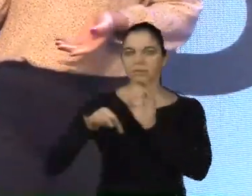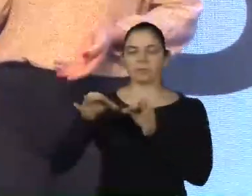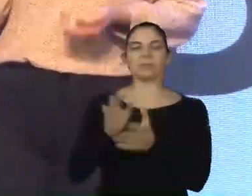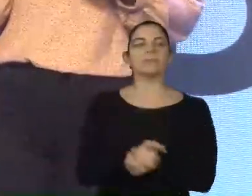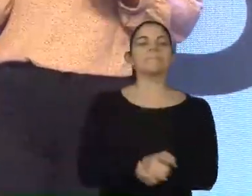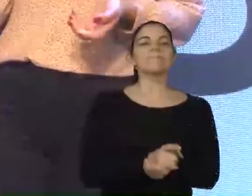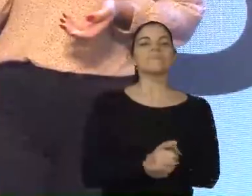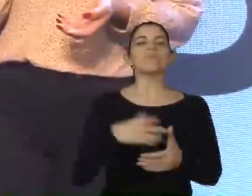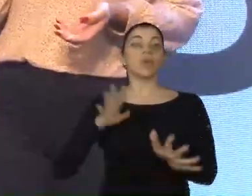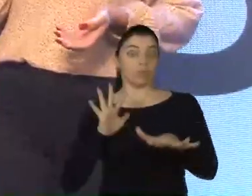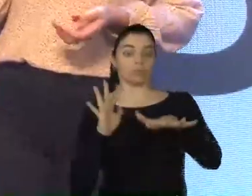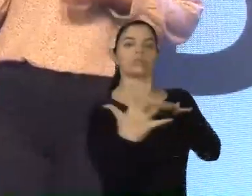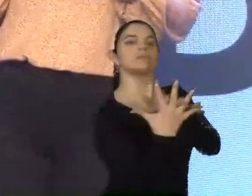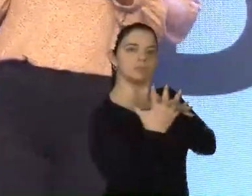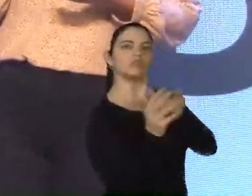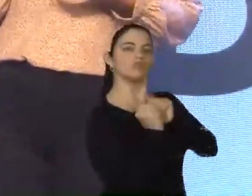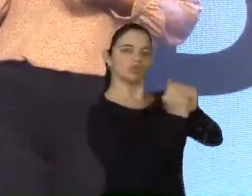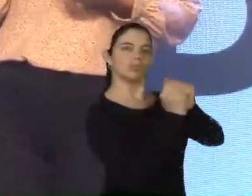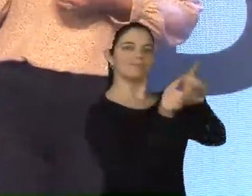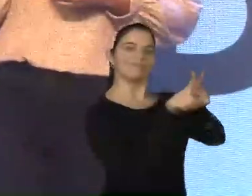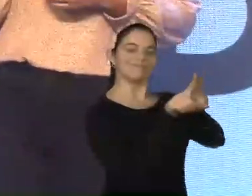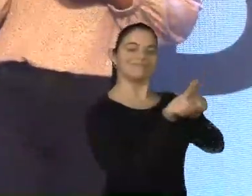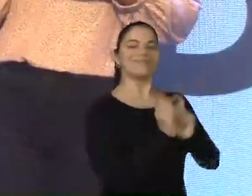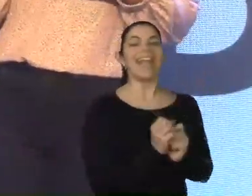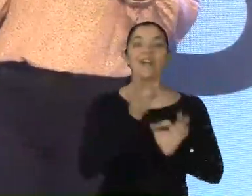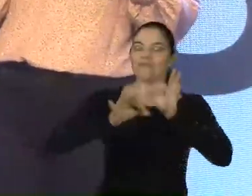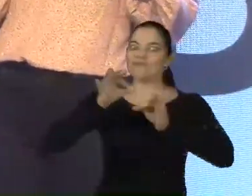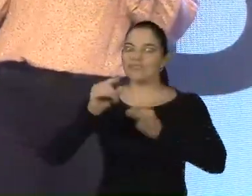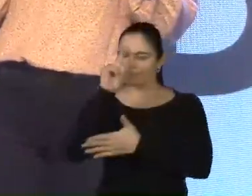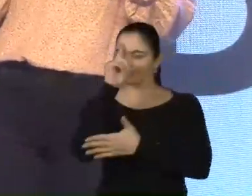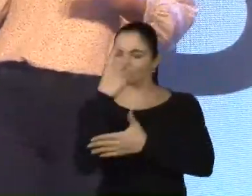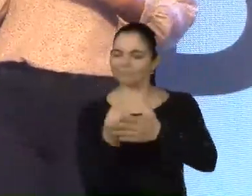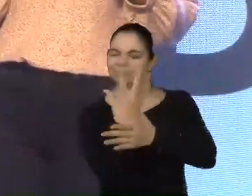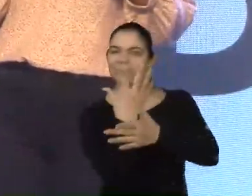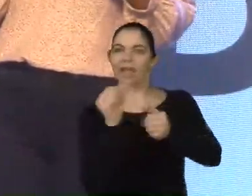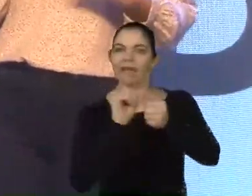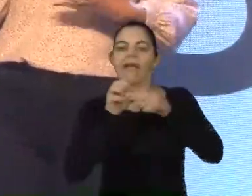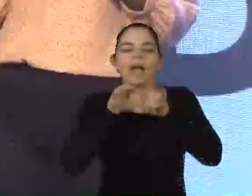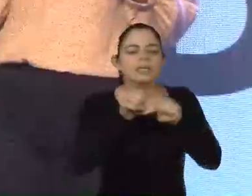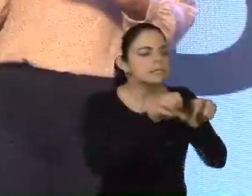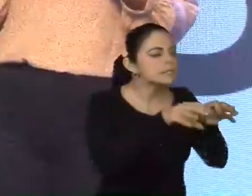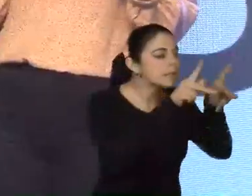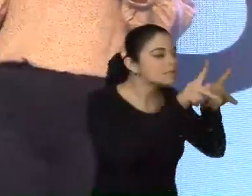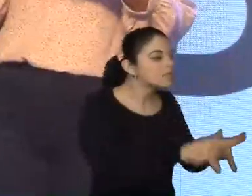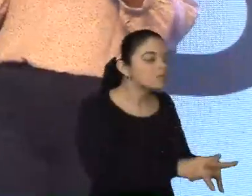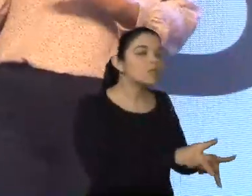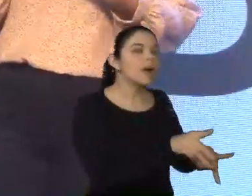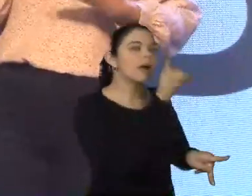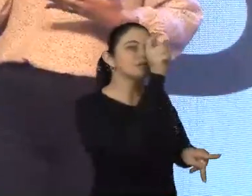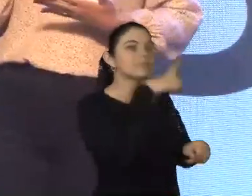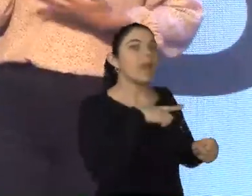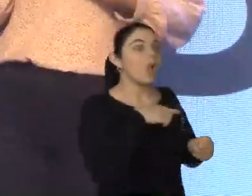Serendipidade, Udiversidade. Criamos um projeto em que a gente ensina as pessoas o